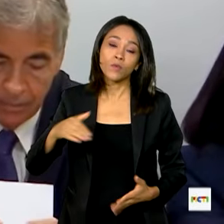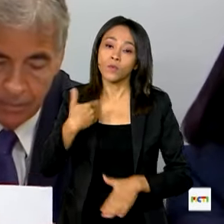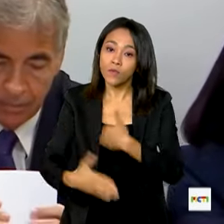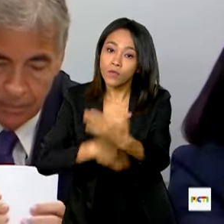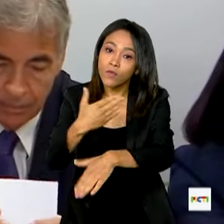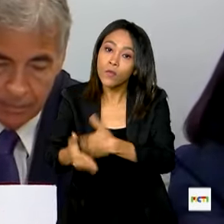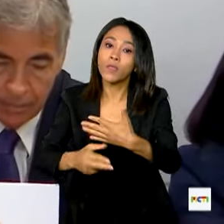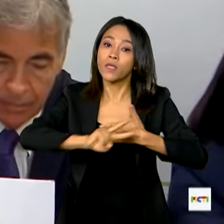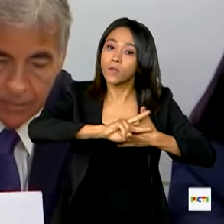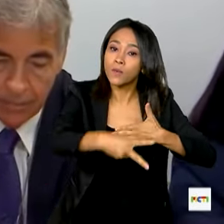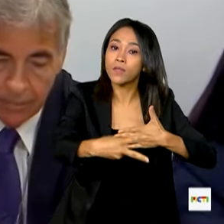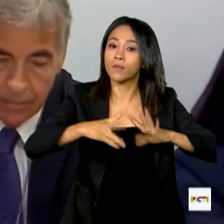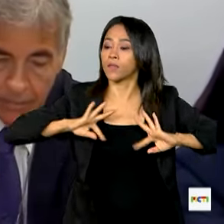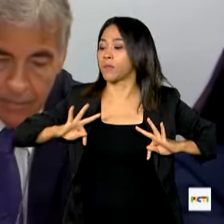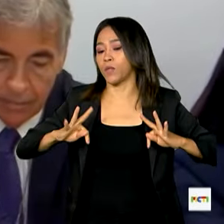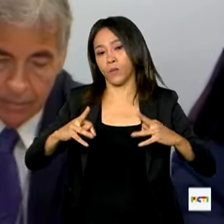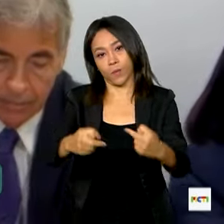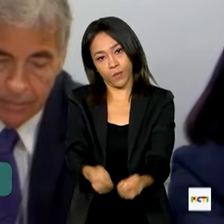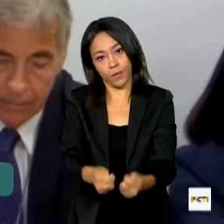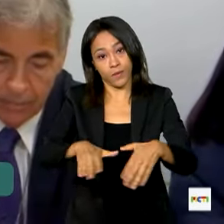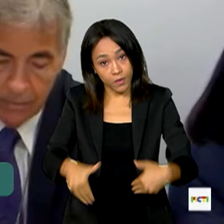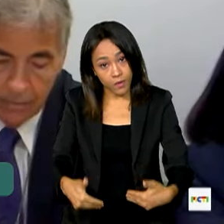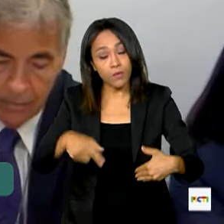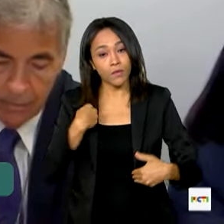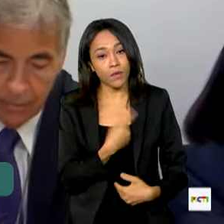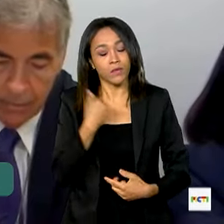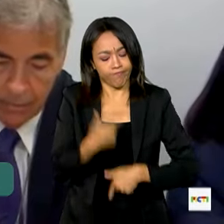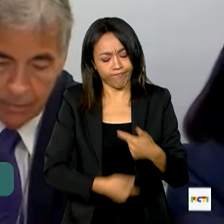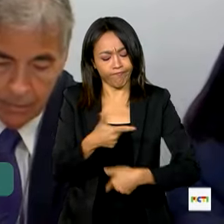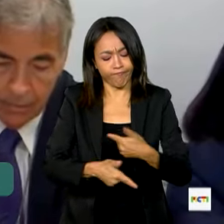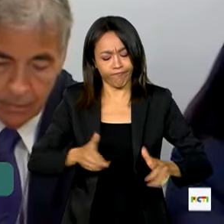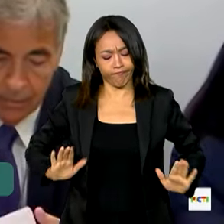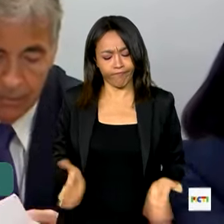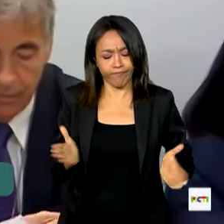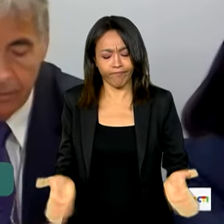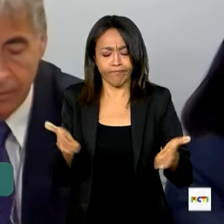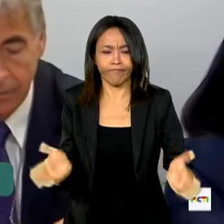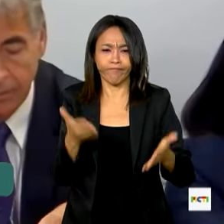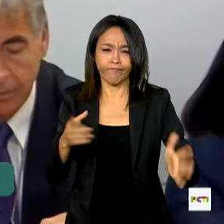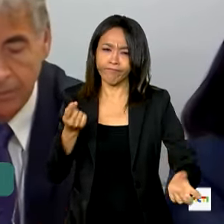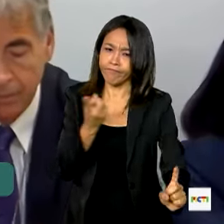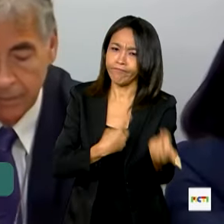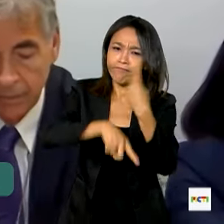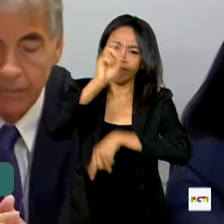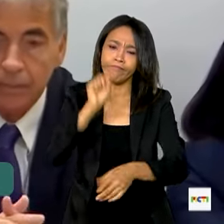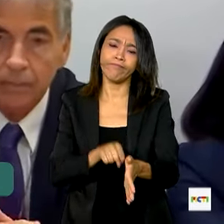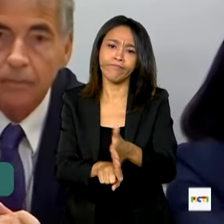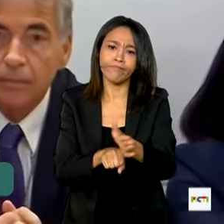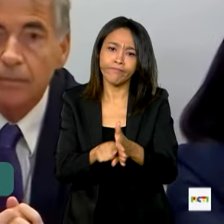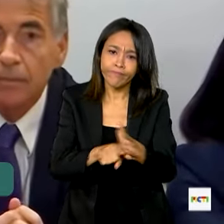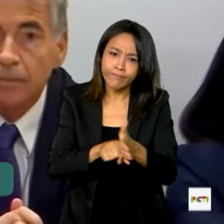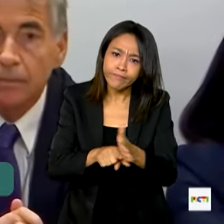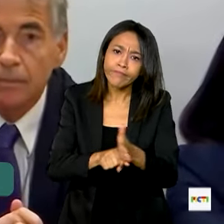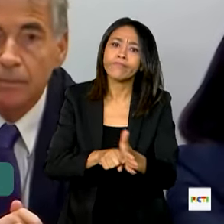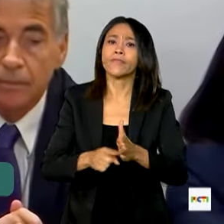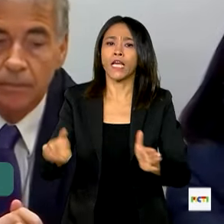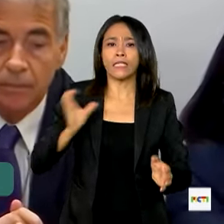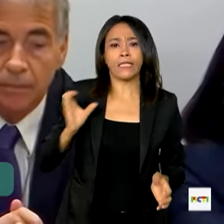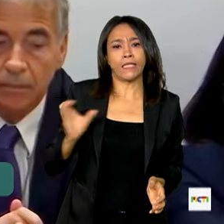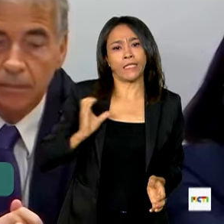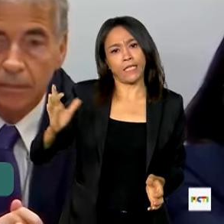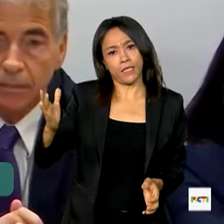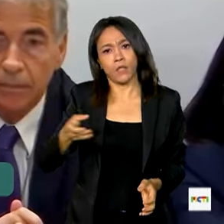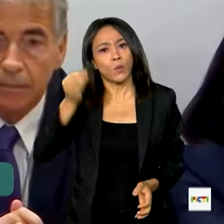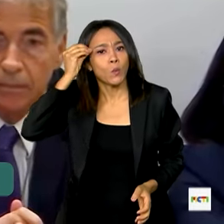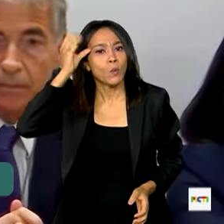devem ser para todos e todas. Então, estamos trabalhando para estimular o progresso científico que permita transformar conhecimento e riqueza para o país em qualidade